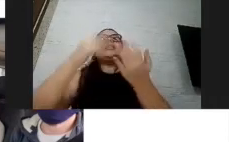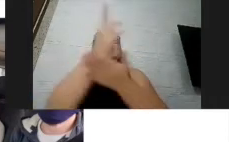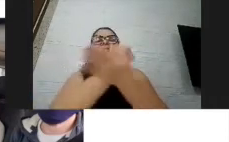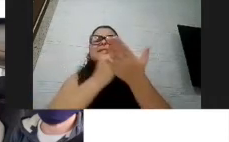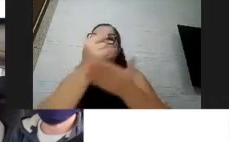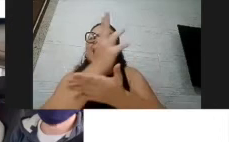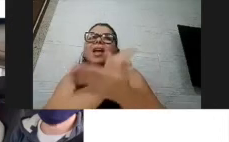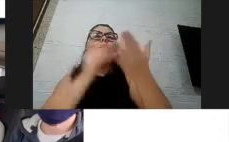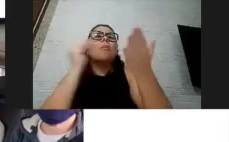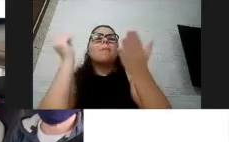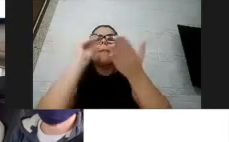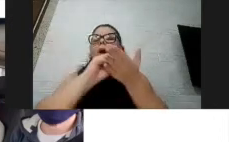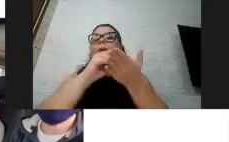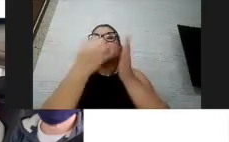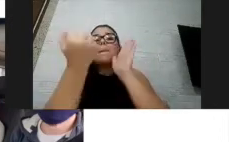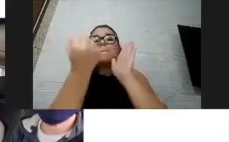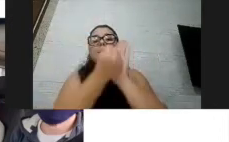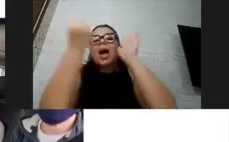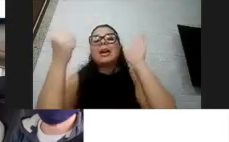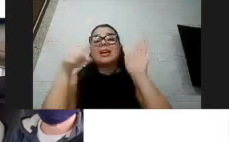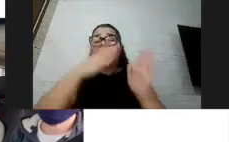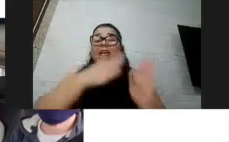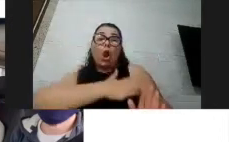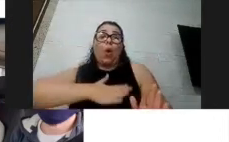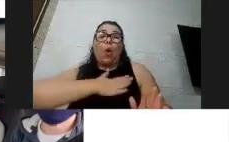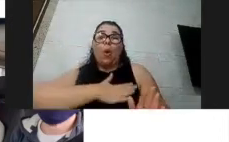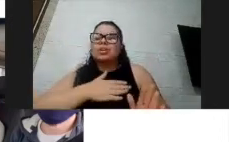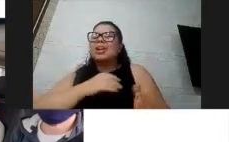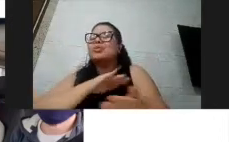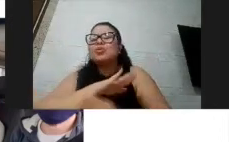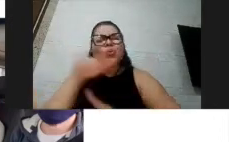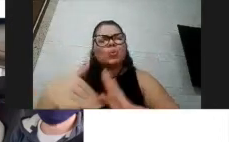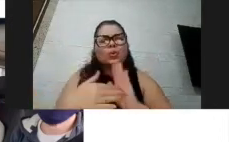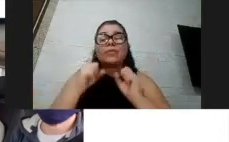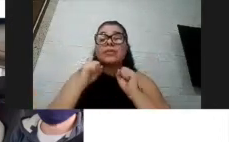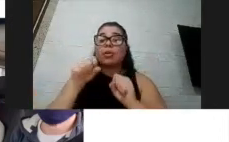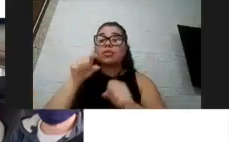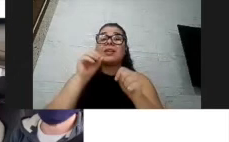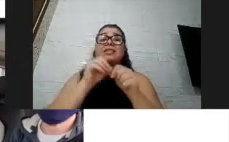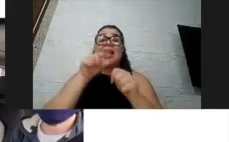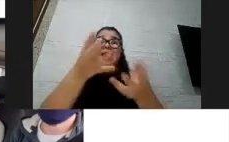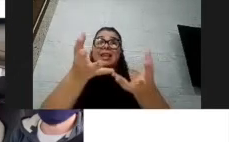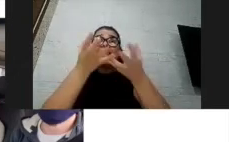mais. Então, vale todo o recurso para fazer com que a pessoa